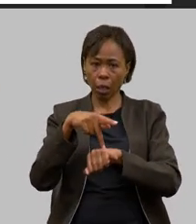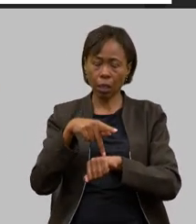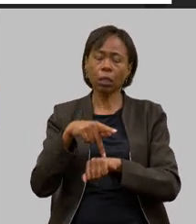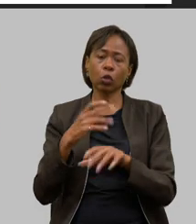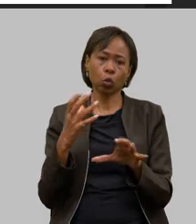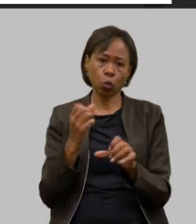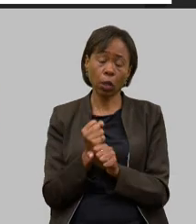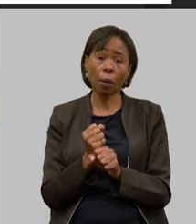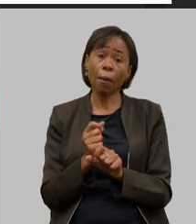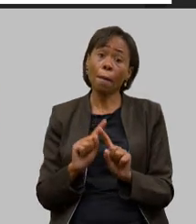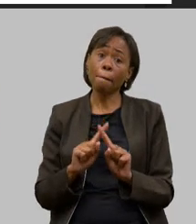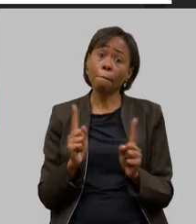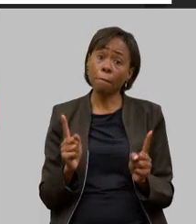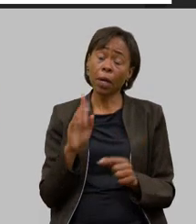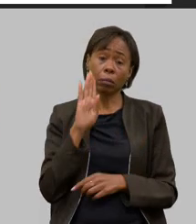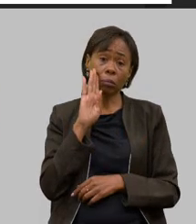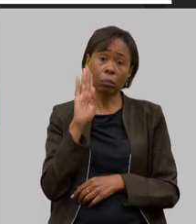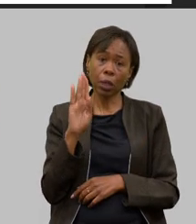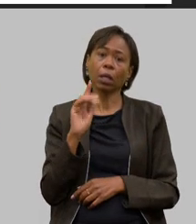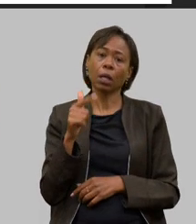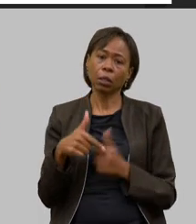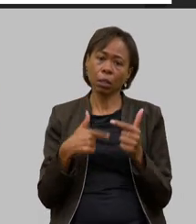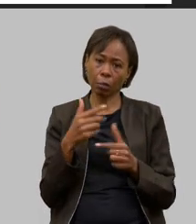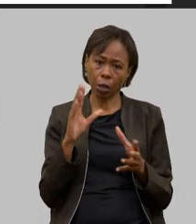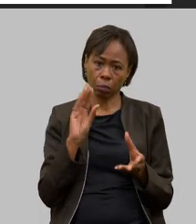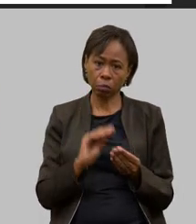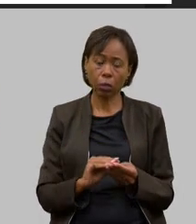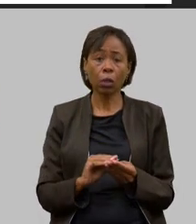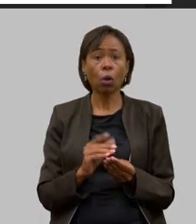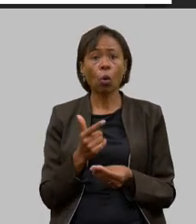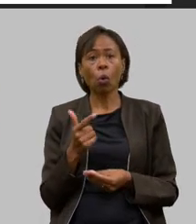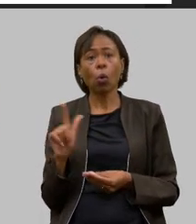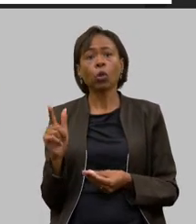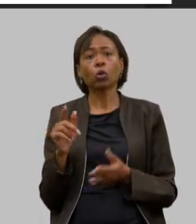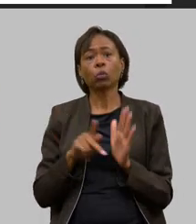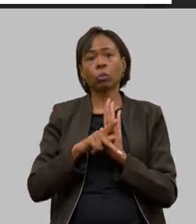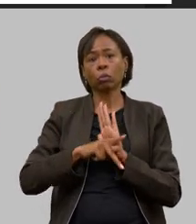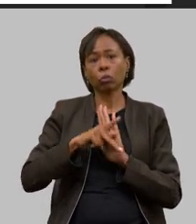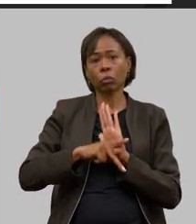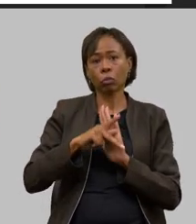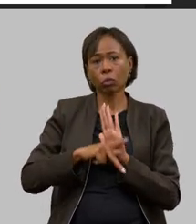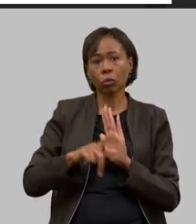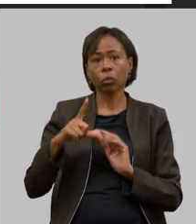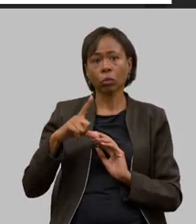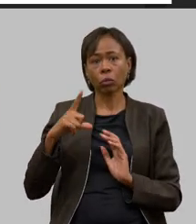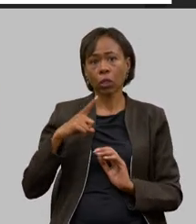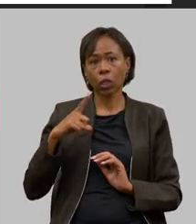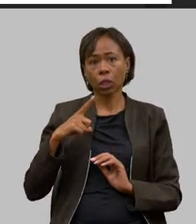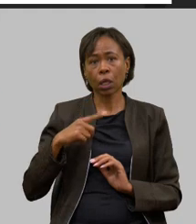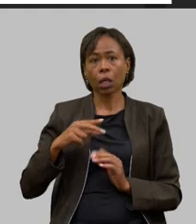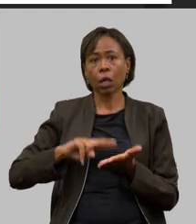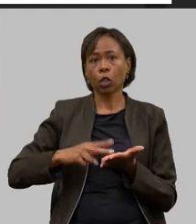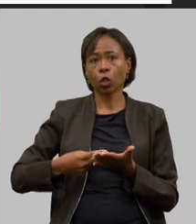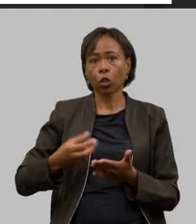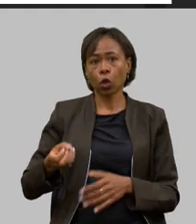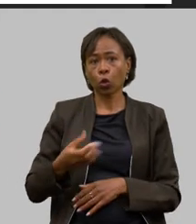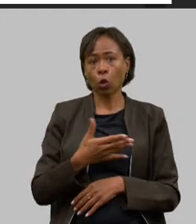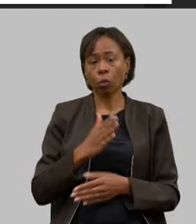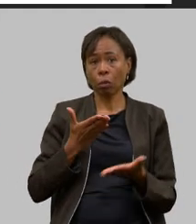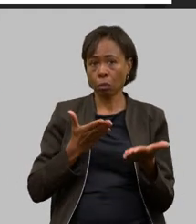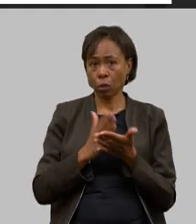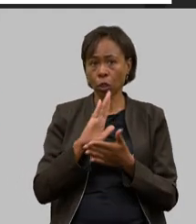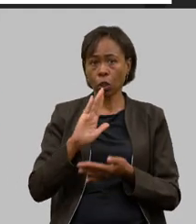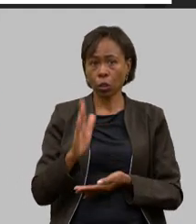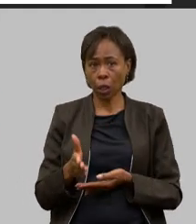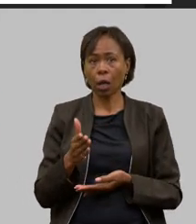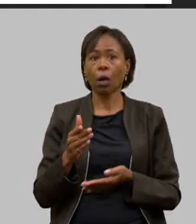basicamente esse trabalho que nós estamos fazendo e as nossas demandas dos projetos atualização que já foi aprovado o